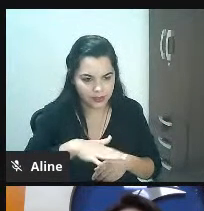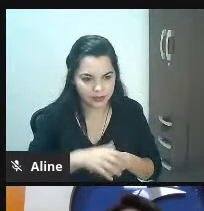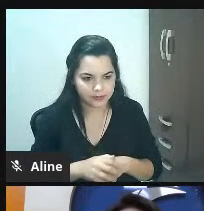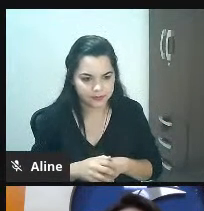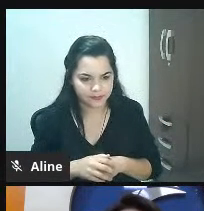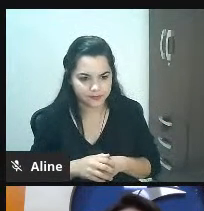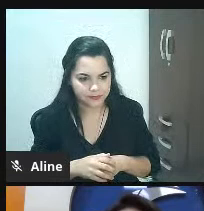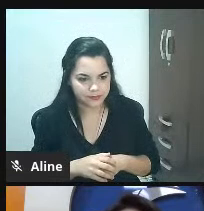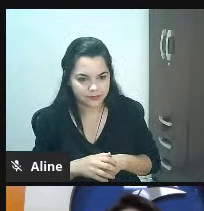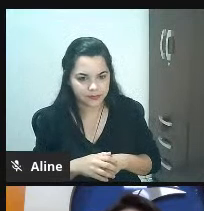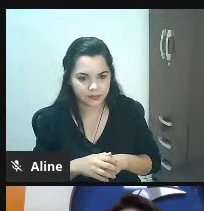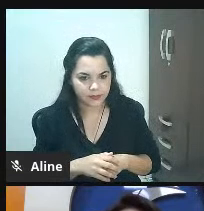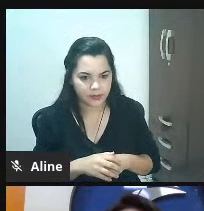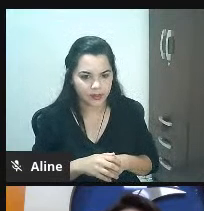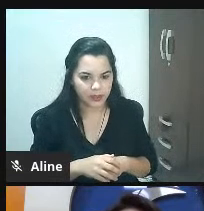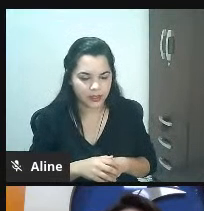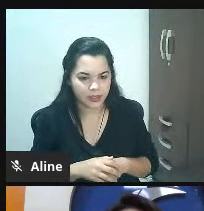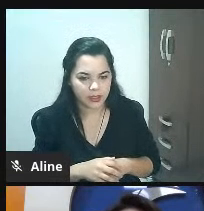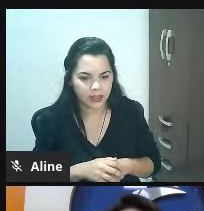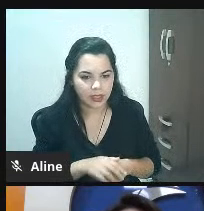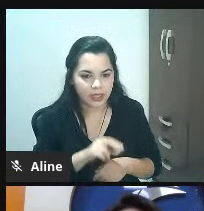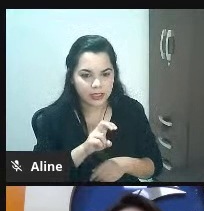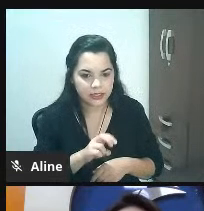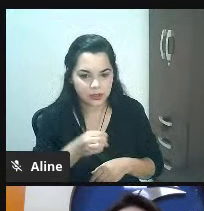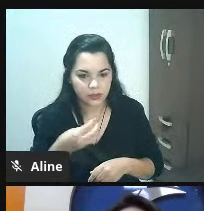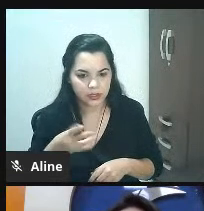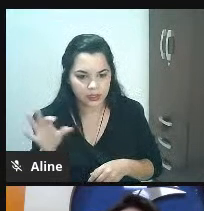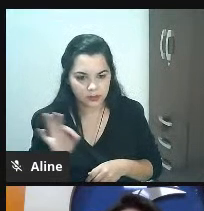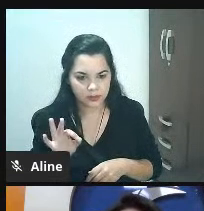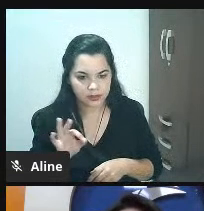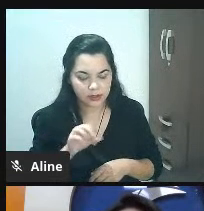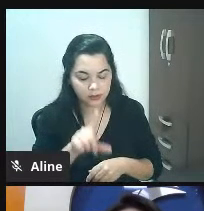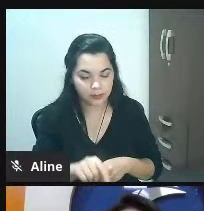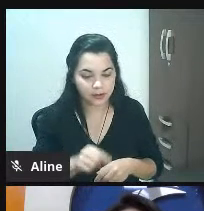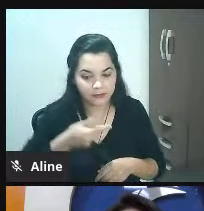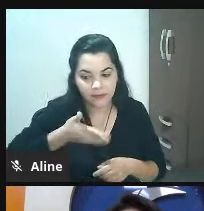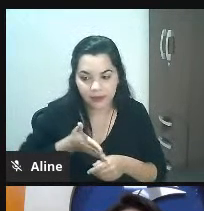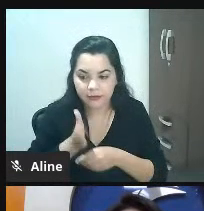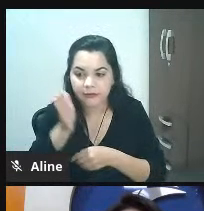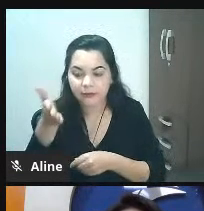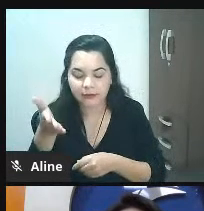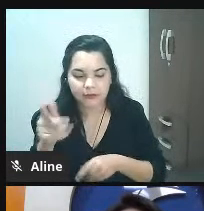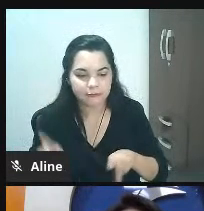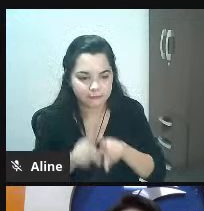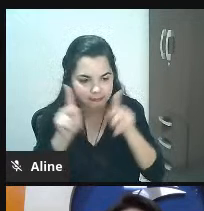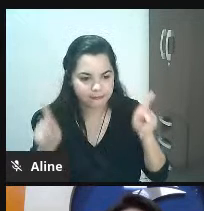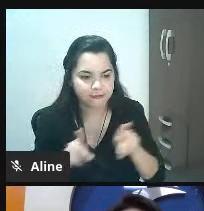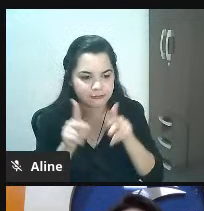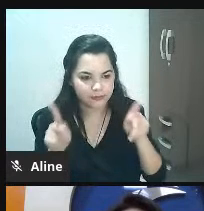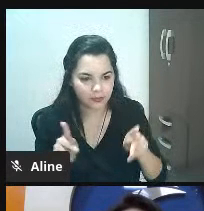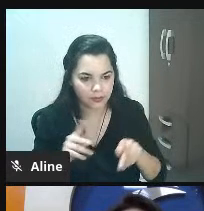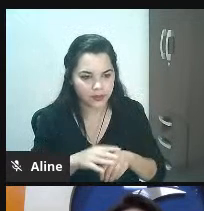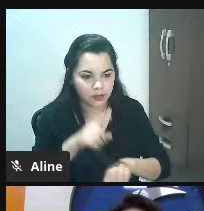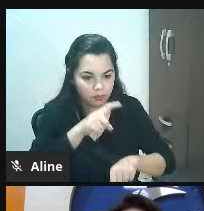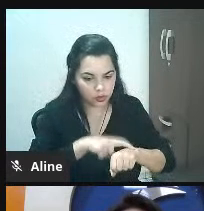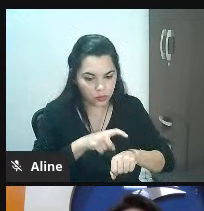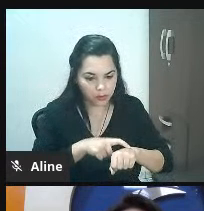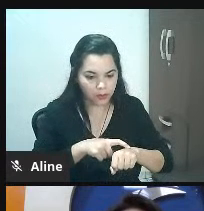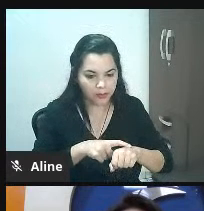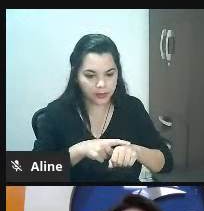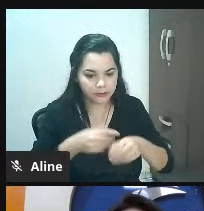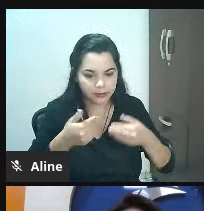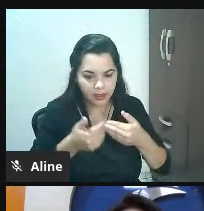departamento 53% prefere ir pro shopping então eu tenho que considerar esses dois cenários então quanto mais aberto o espaço